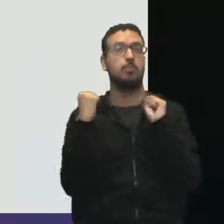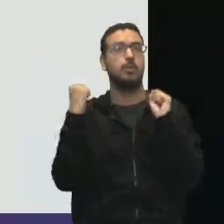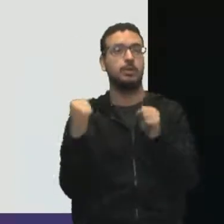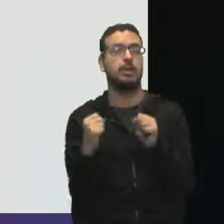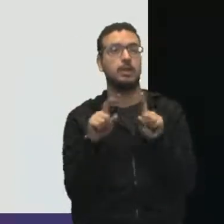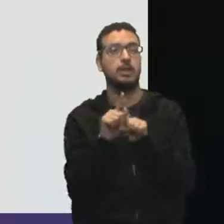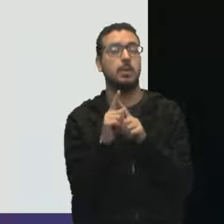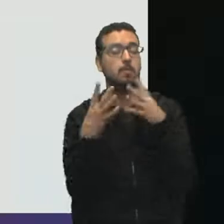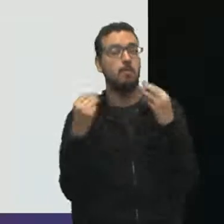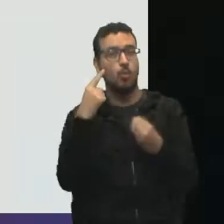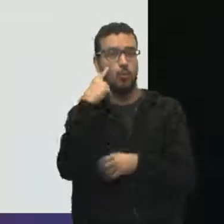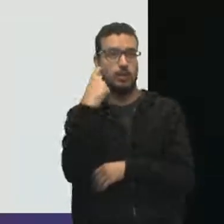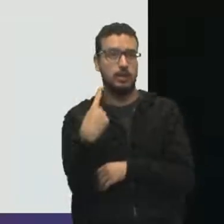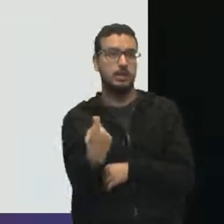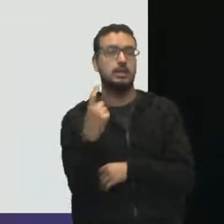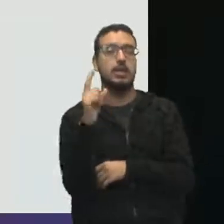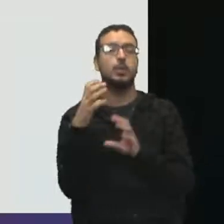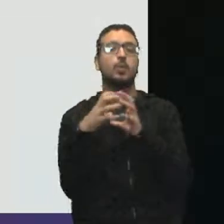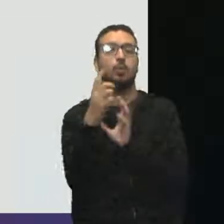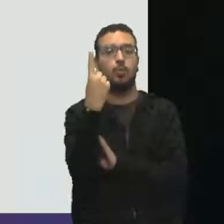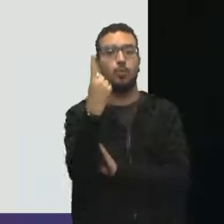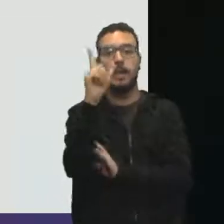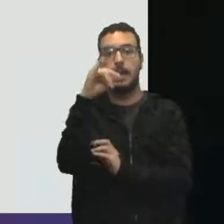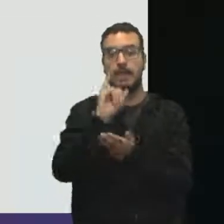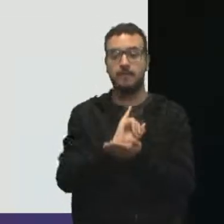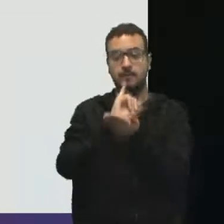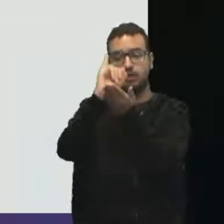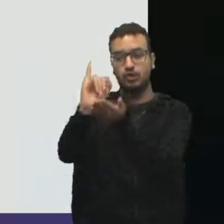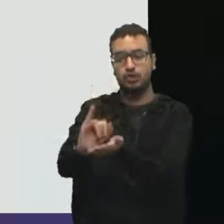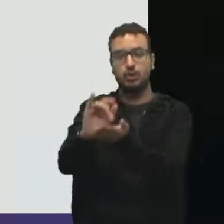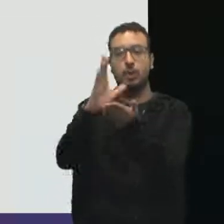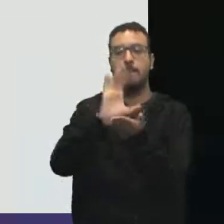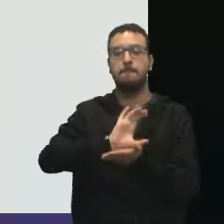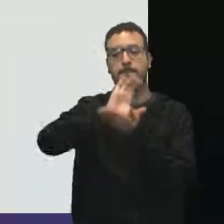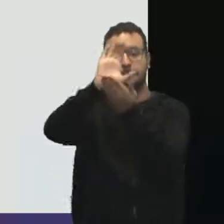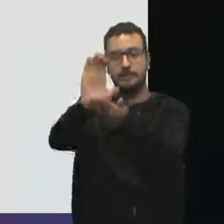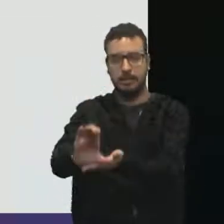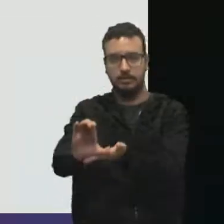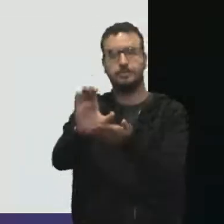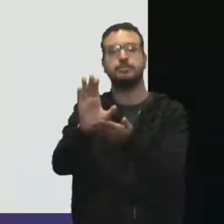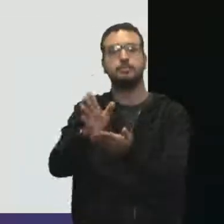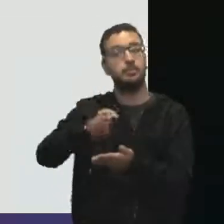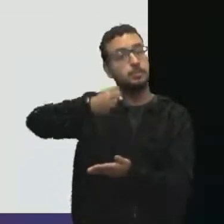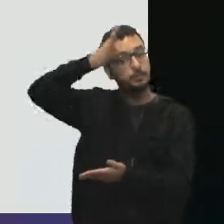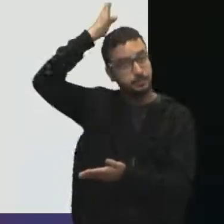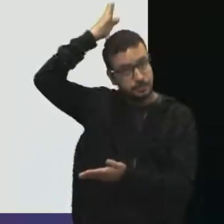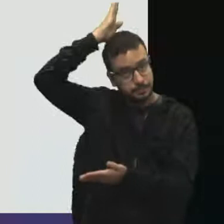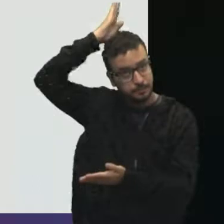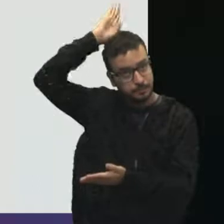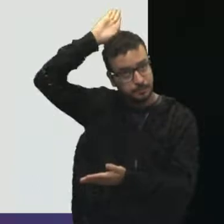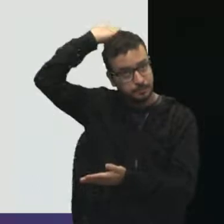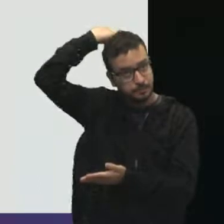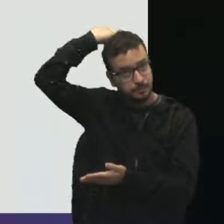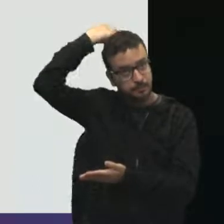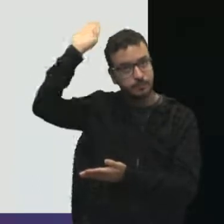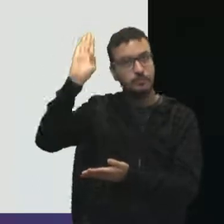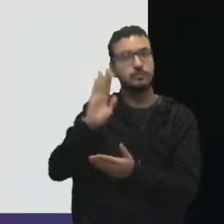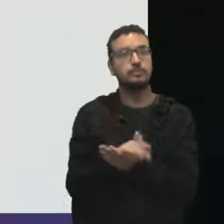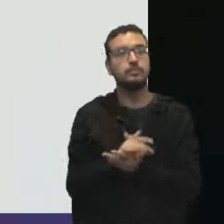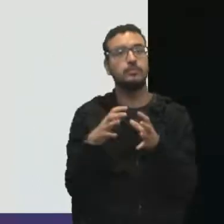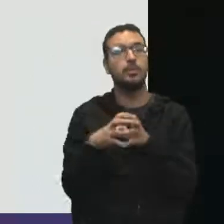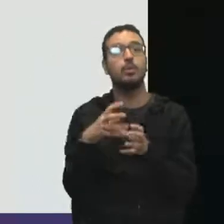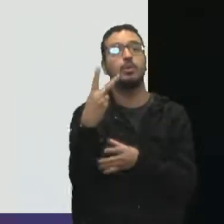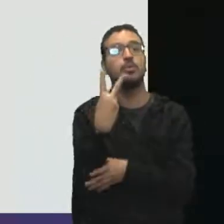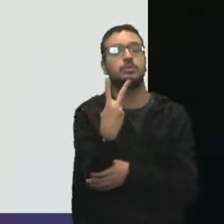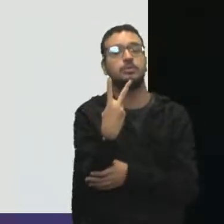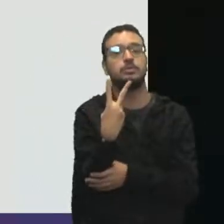interesse, quem é que está? O grupo 1, os investidores, os patrocinadores, não é? E os bombeiros. E o grupo 2, quem